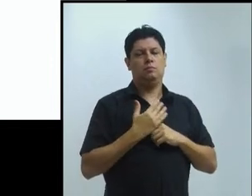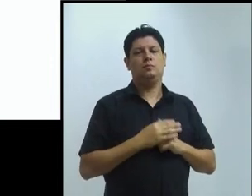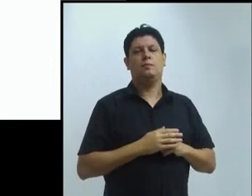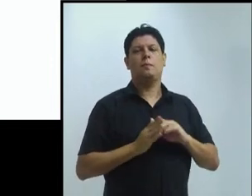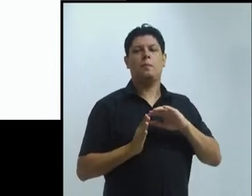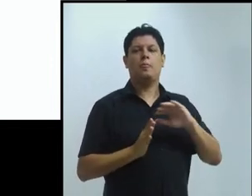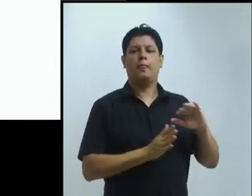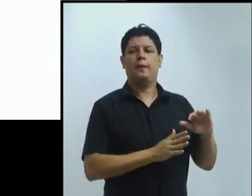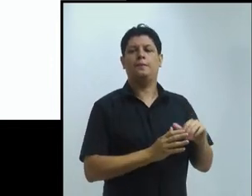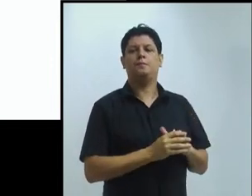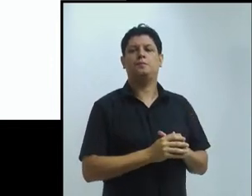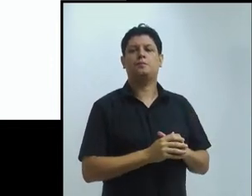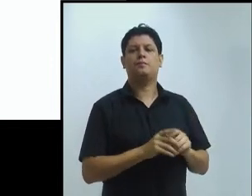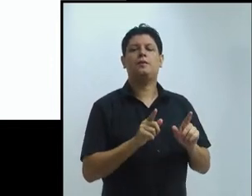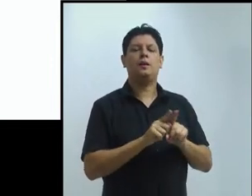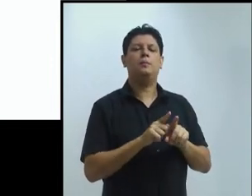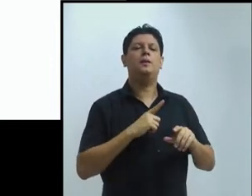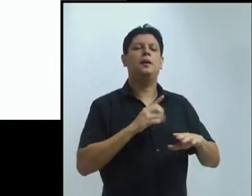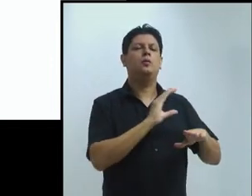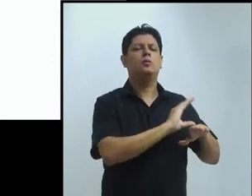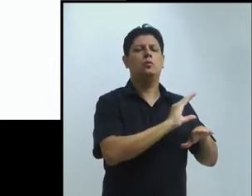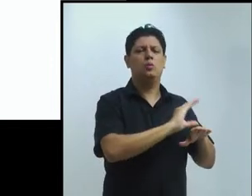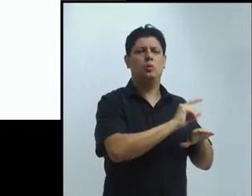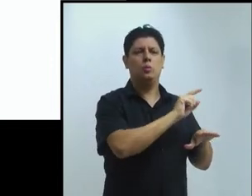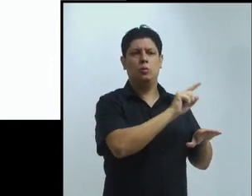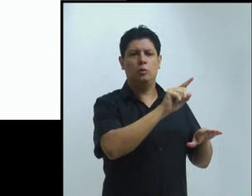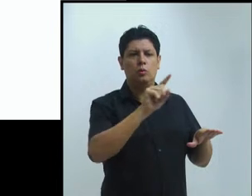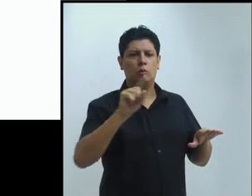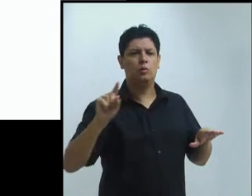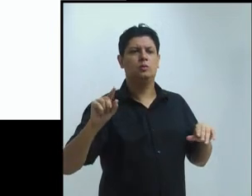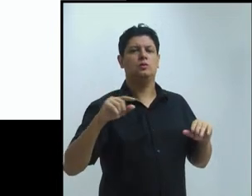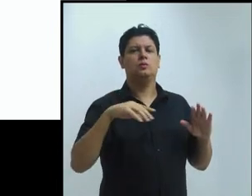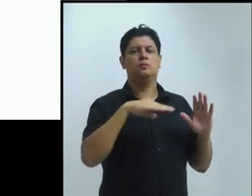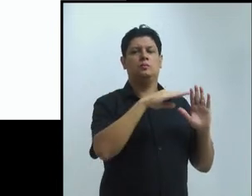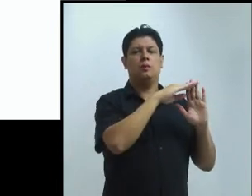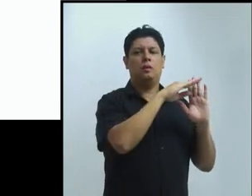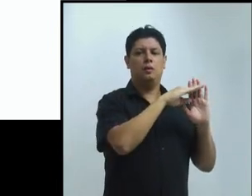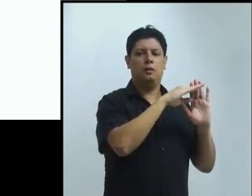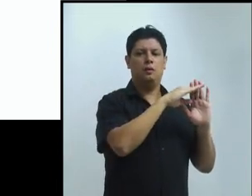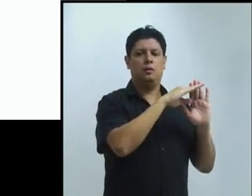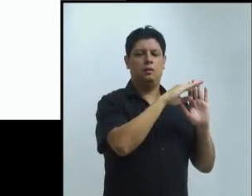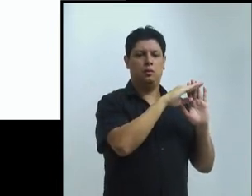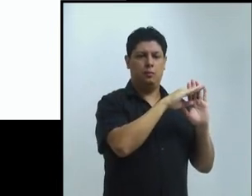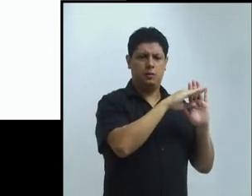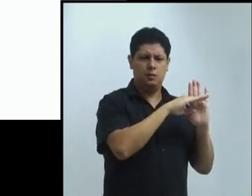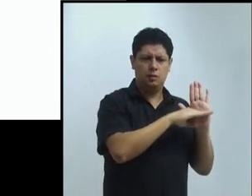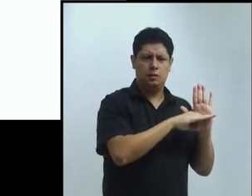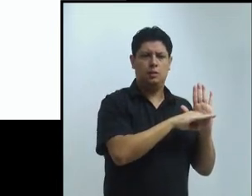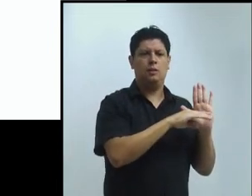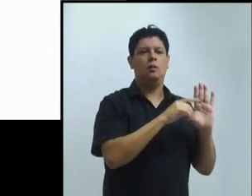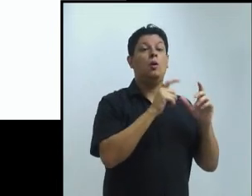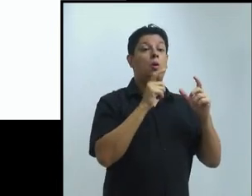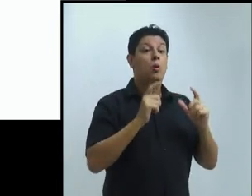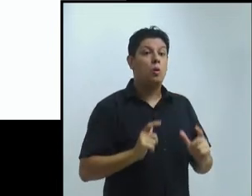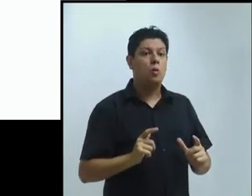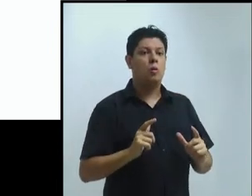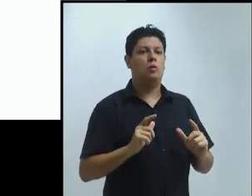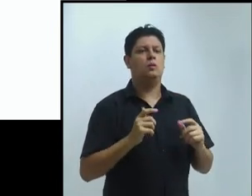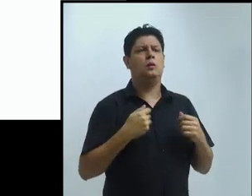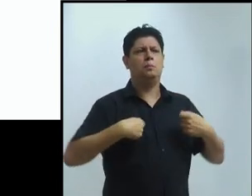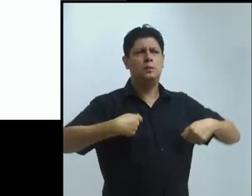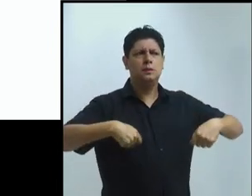a quem procurar, quem vocês devem buscar, onde buscar. O segundo é políticas